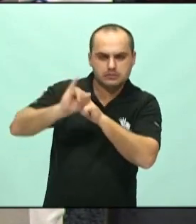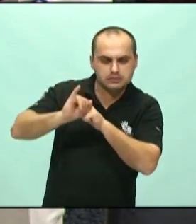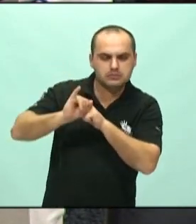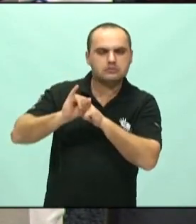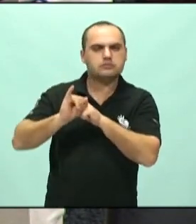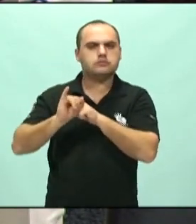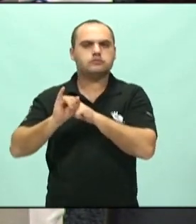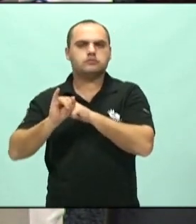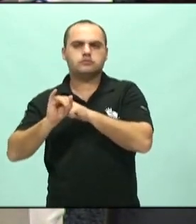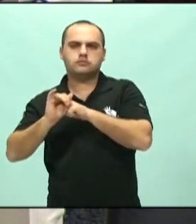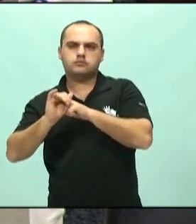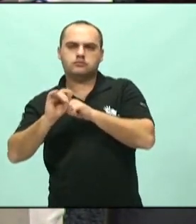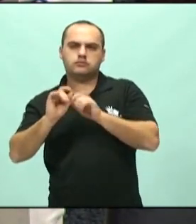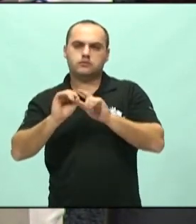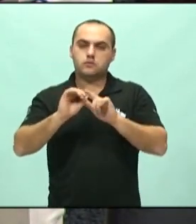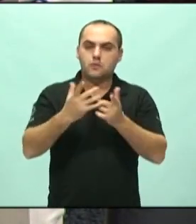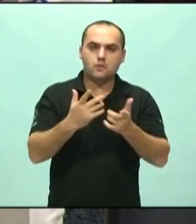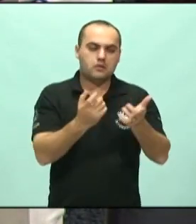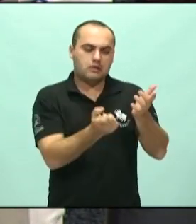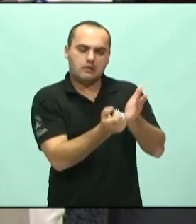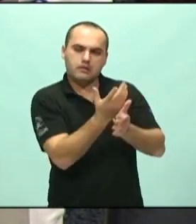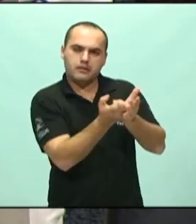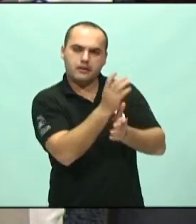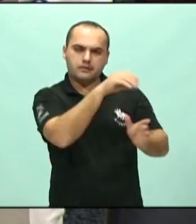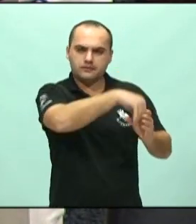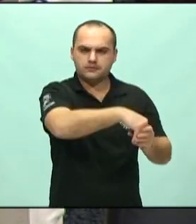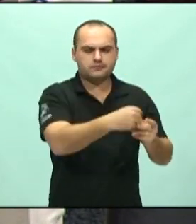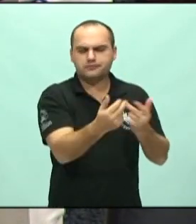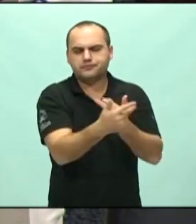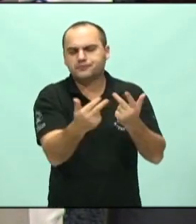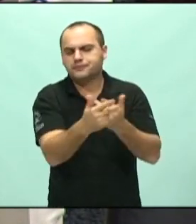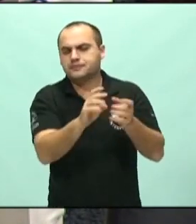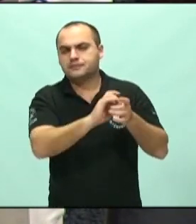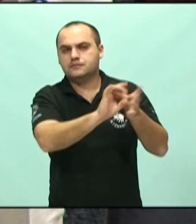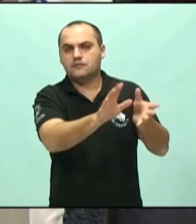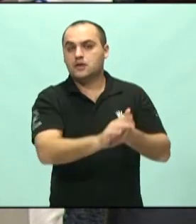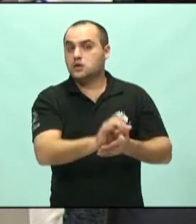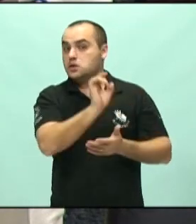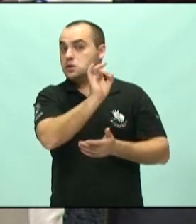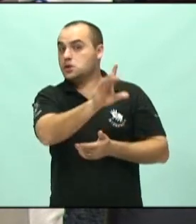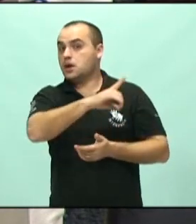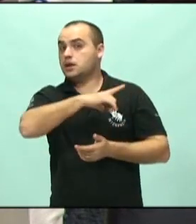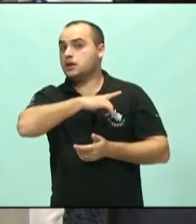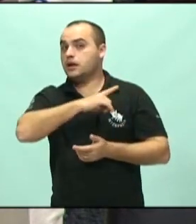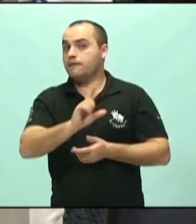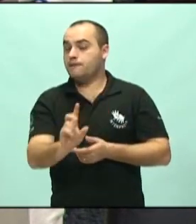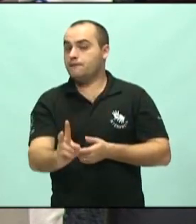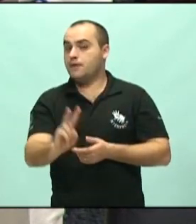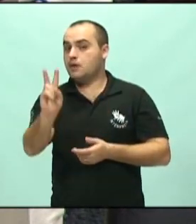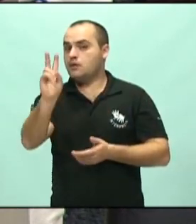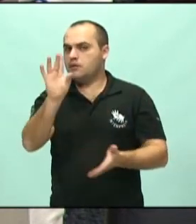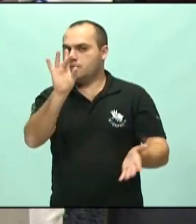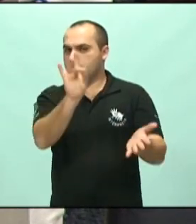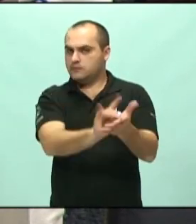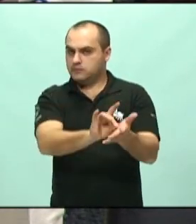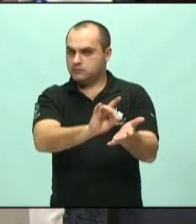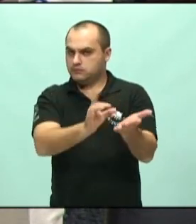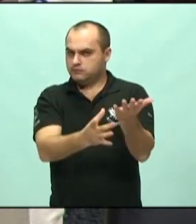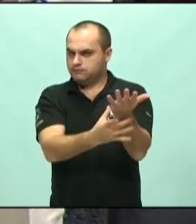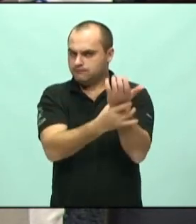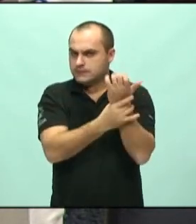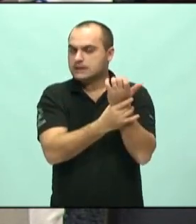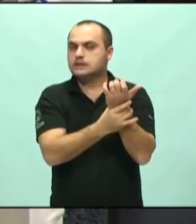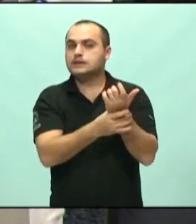na questão dos insumos dentro dele, qualquer tipo de incentivo, ele só tem validade plena, só traz segurança jurídica